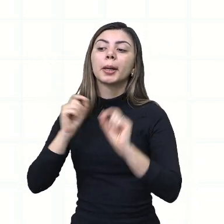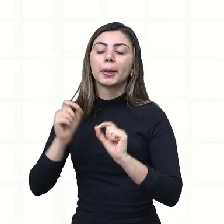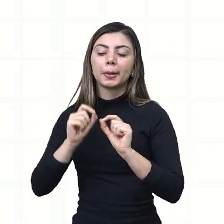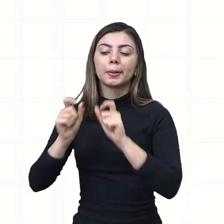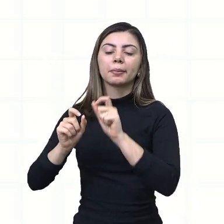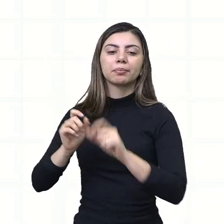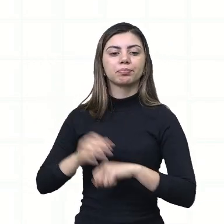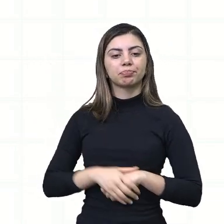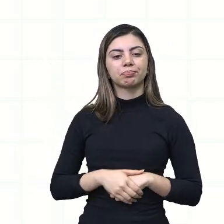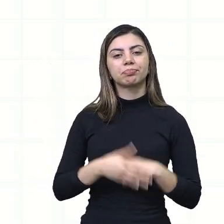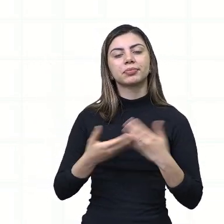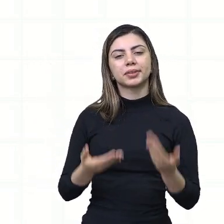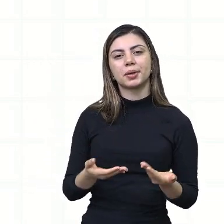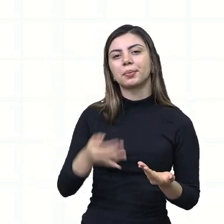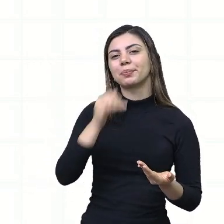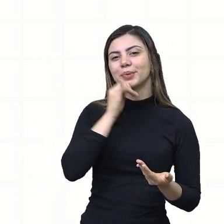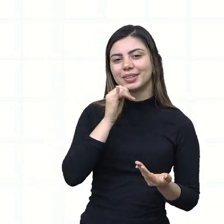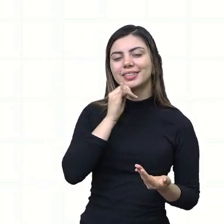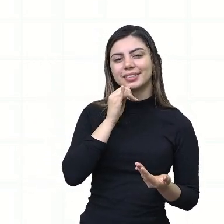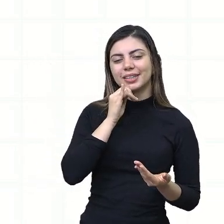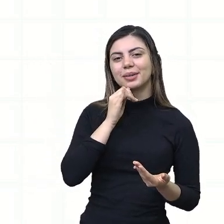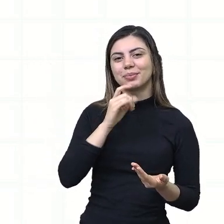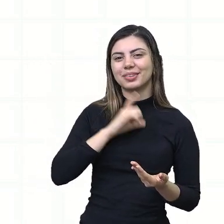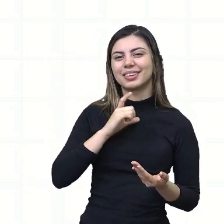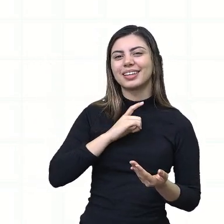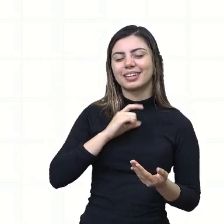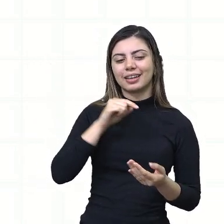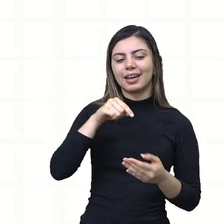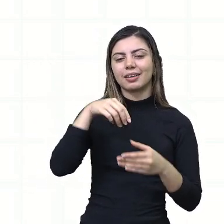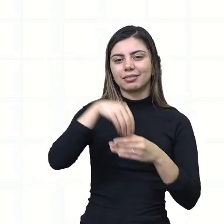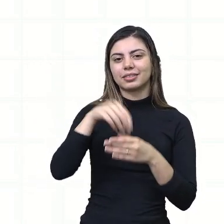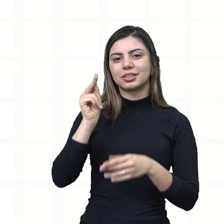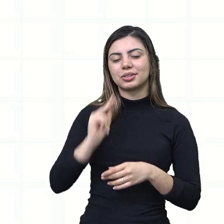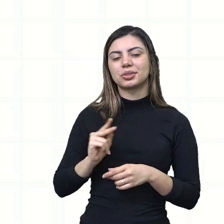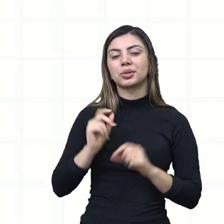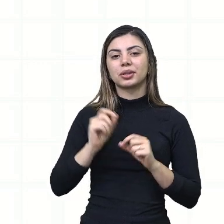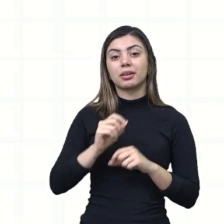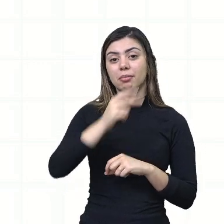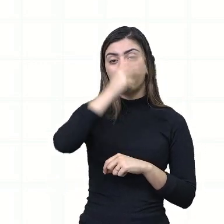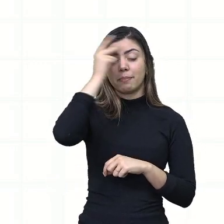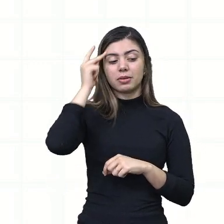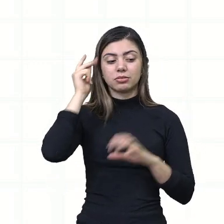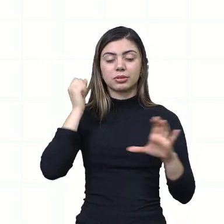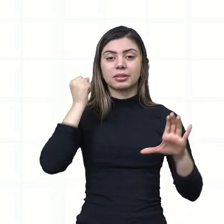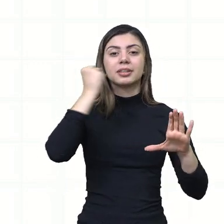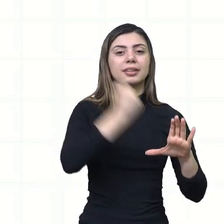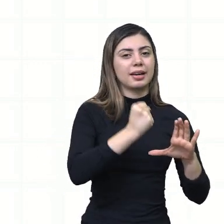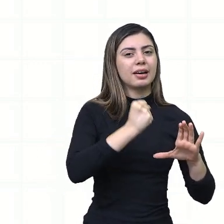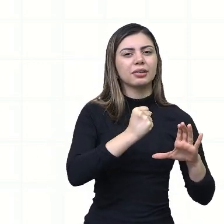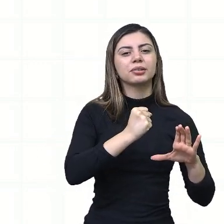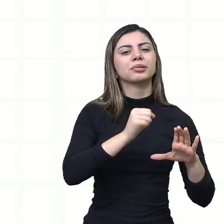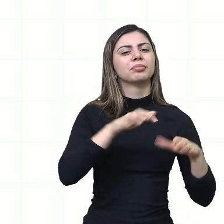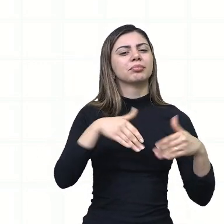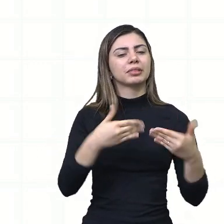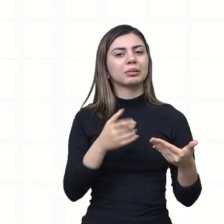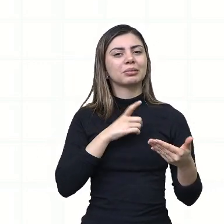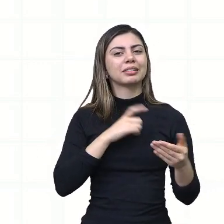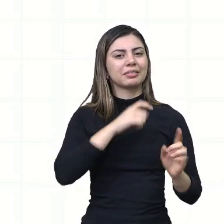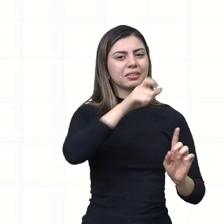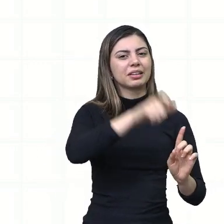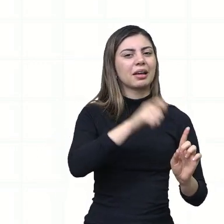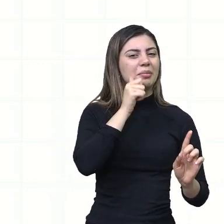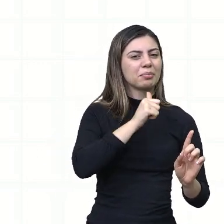No caso, a gente tem um assassino que não sabe quem é, mas que matou uma